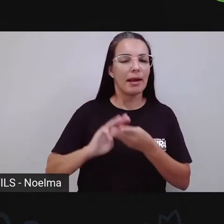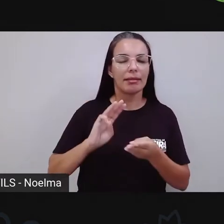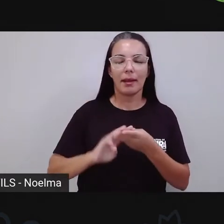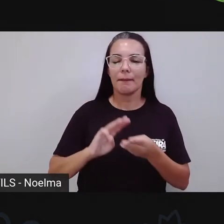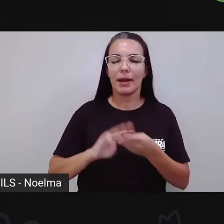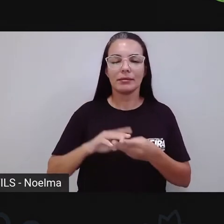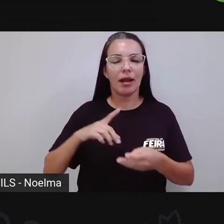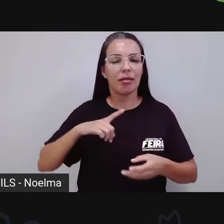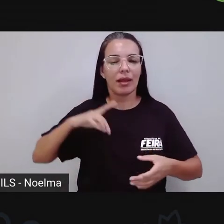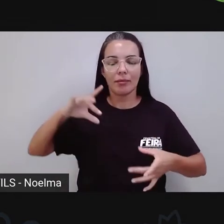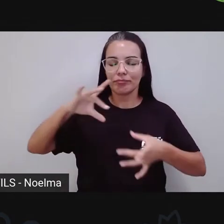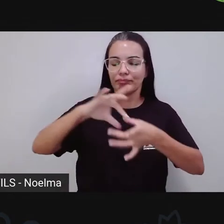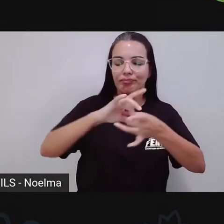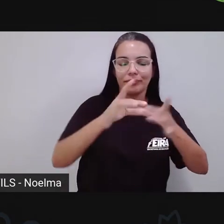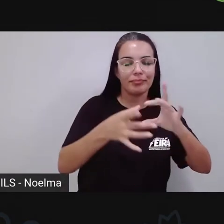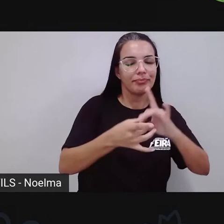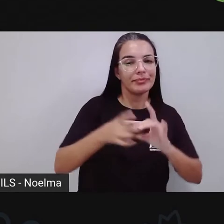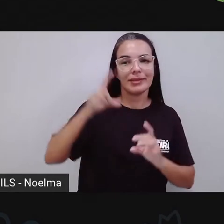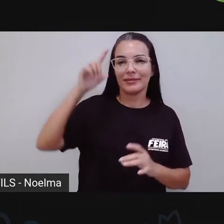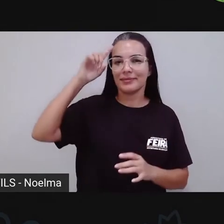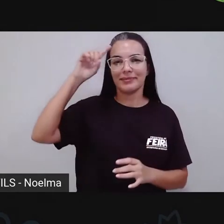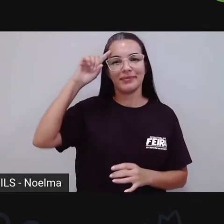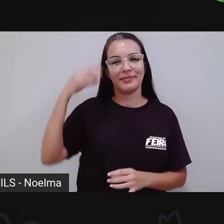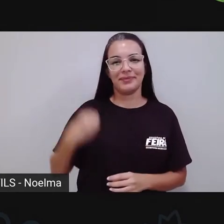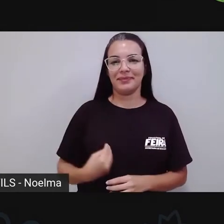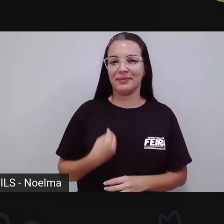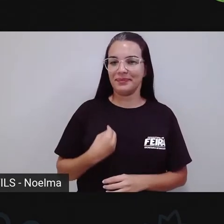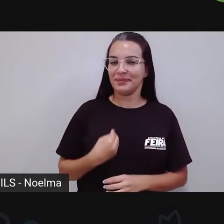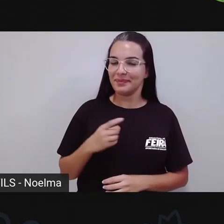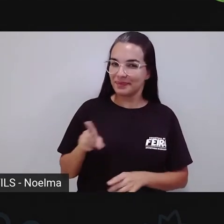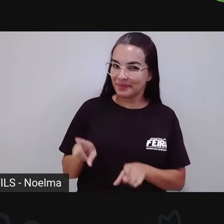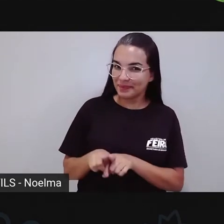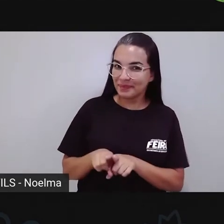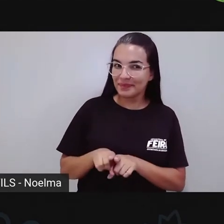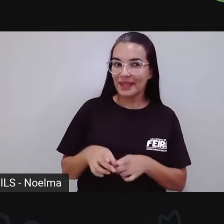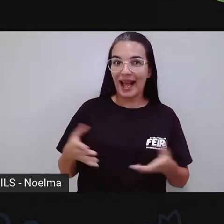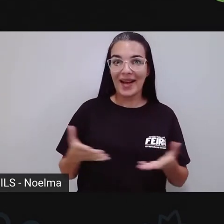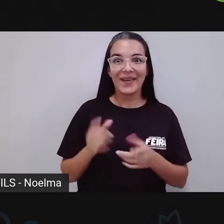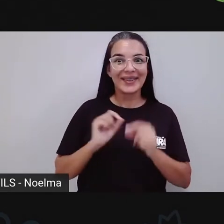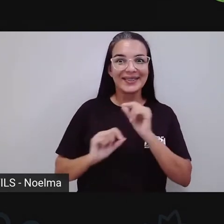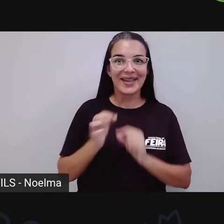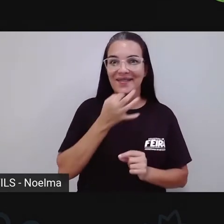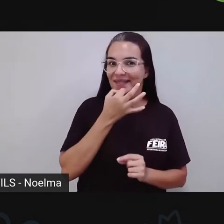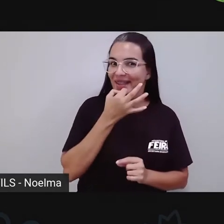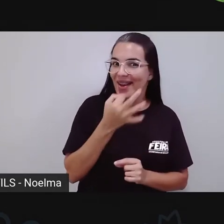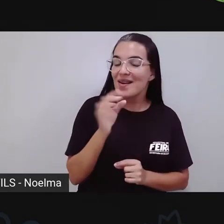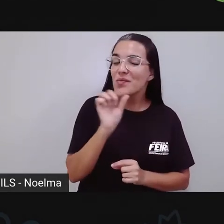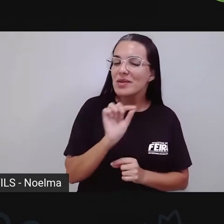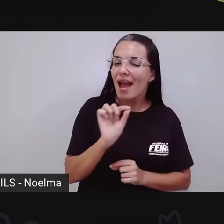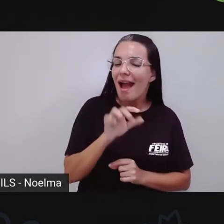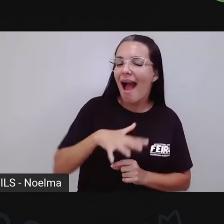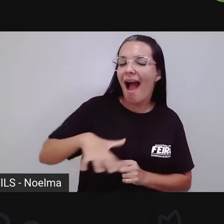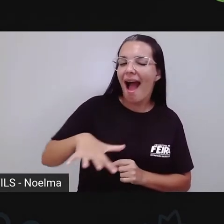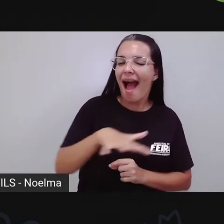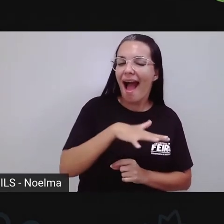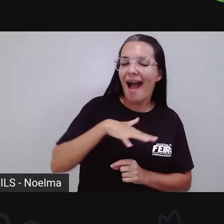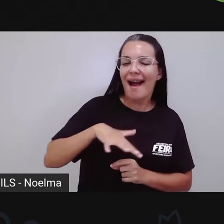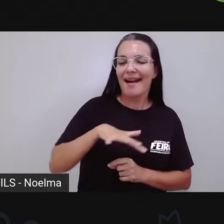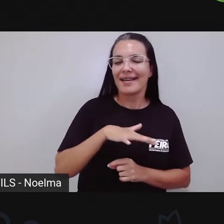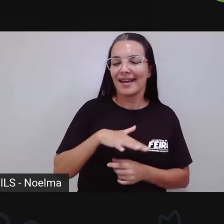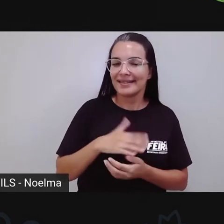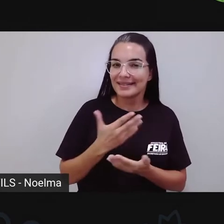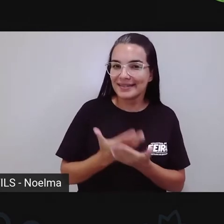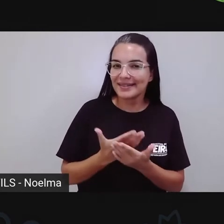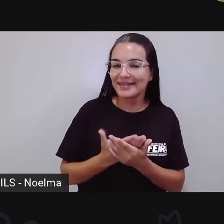parte do nosso dia, da nossa vida. E aí a Pró já deu aí uma dica, né? Sobre qual vai ser a